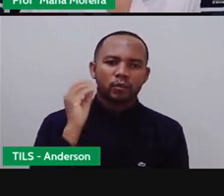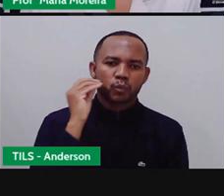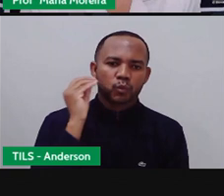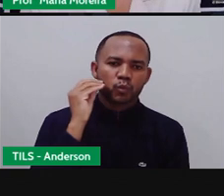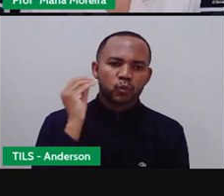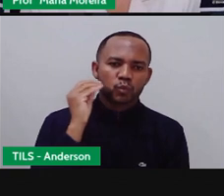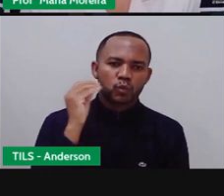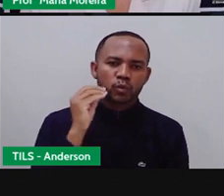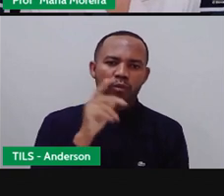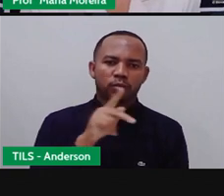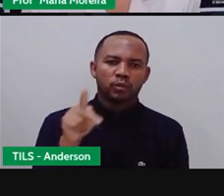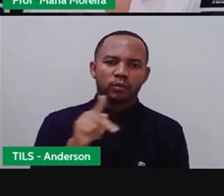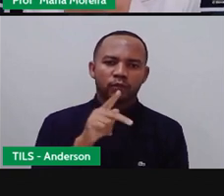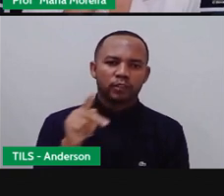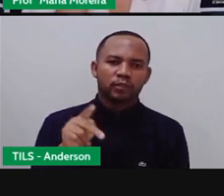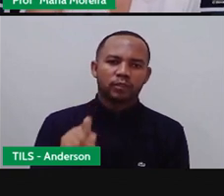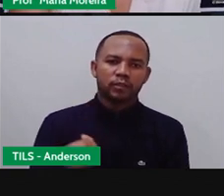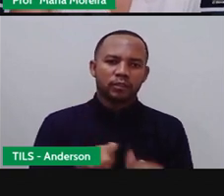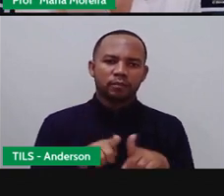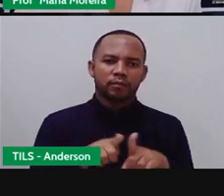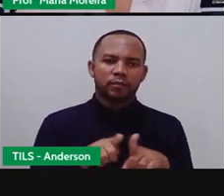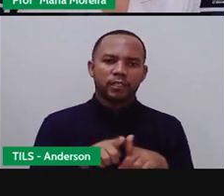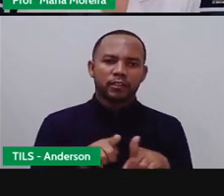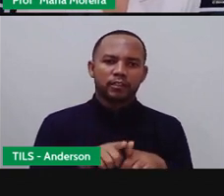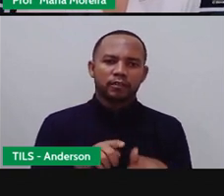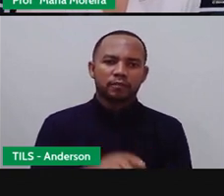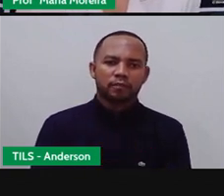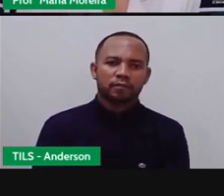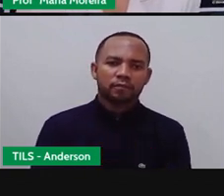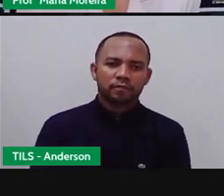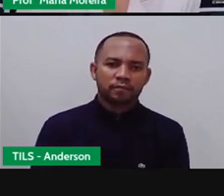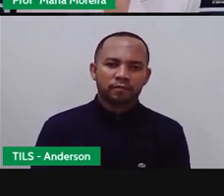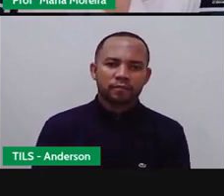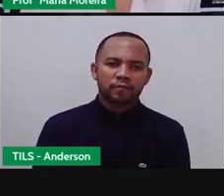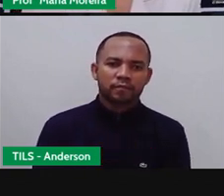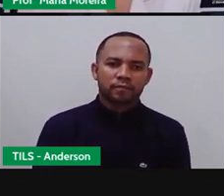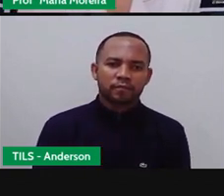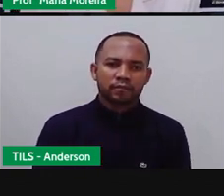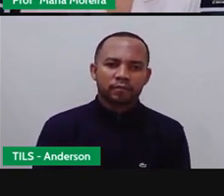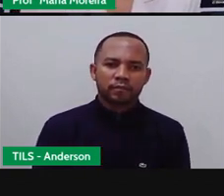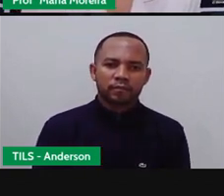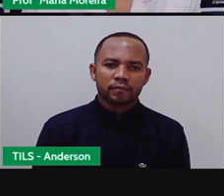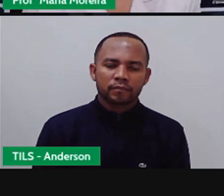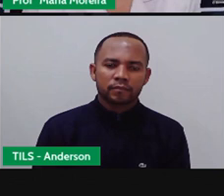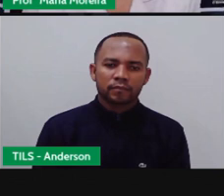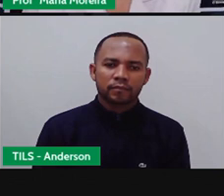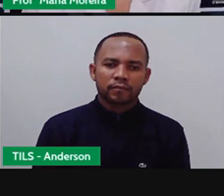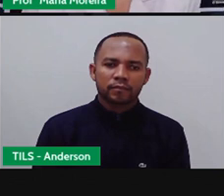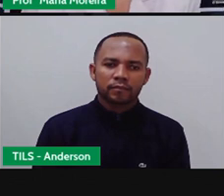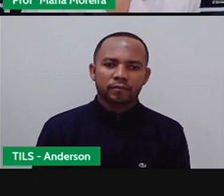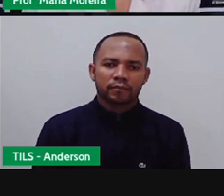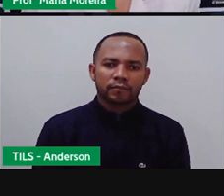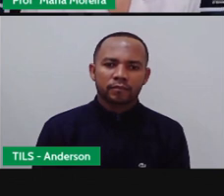Parque P e para o meu professor Vinícius. Um beijo aí para a Vinícius, para a Cláudia, para a Biel e para a Duda também.